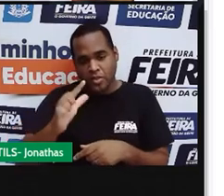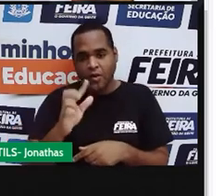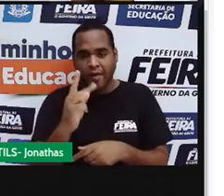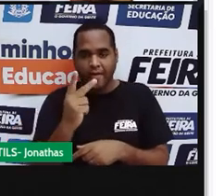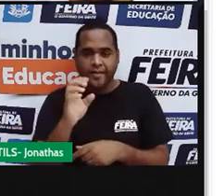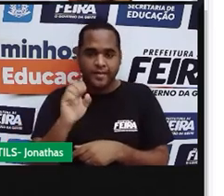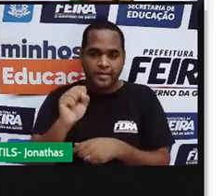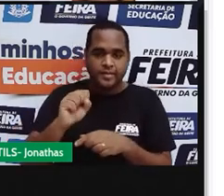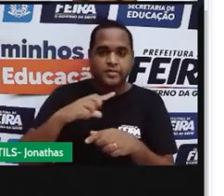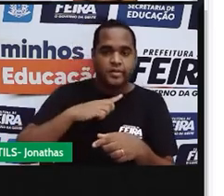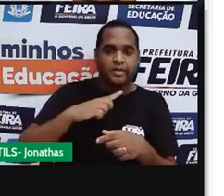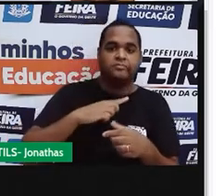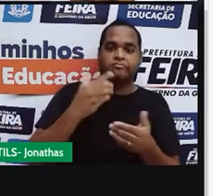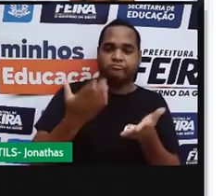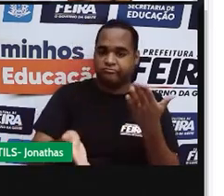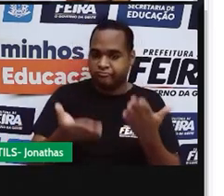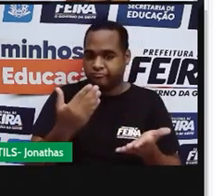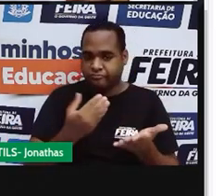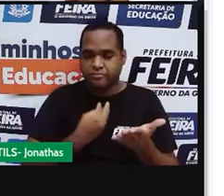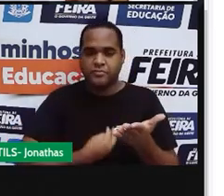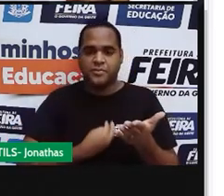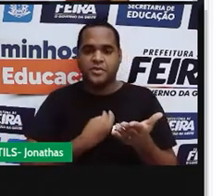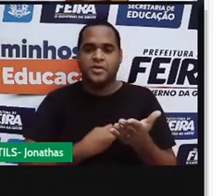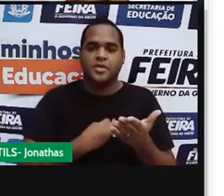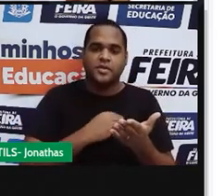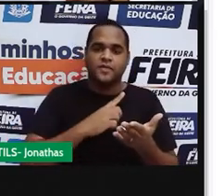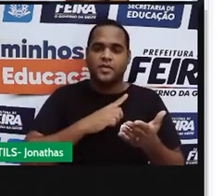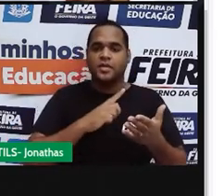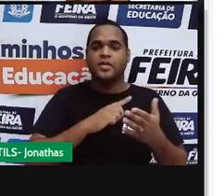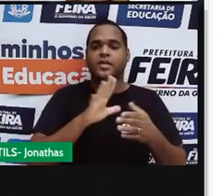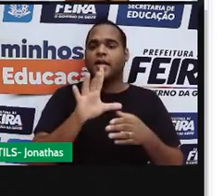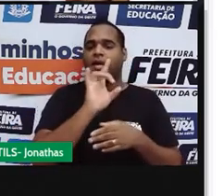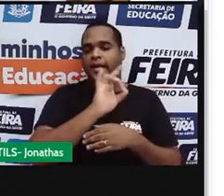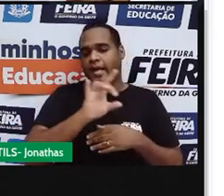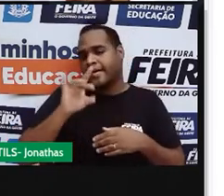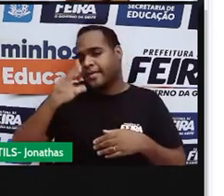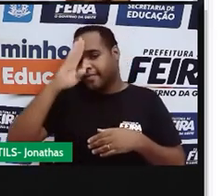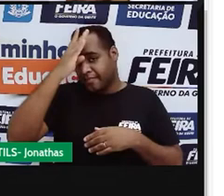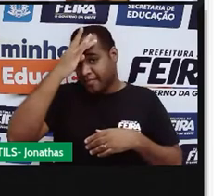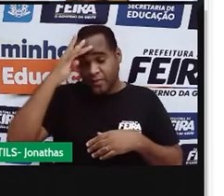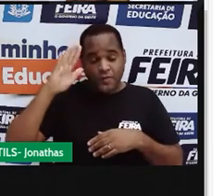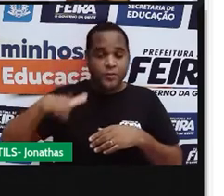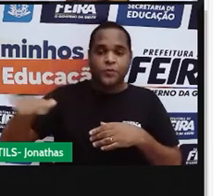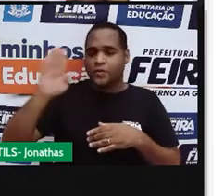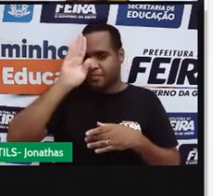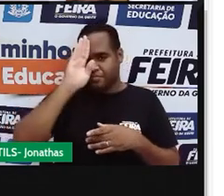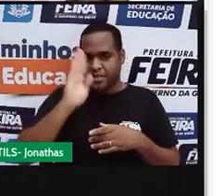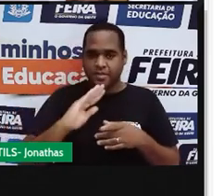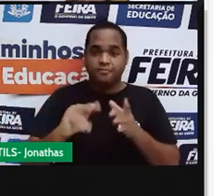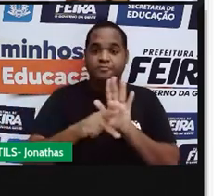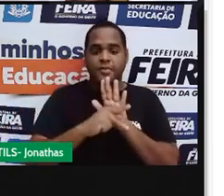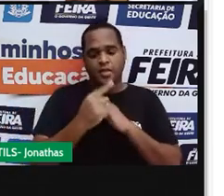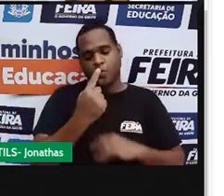número, 7 milhões. Cada brasileiro gerou, em média, 1